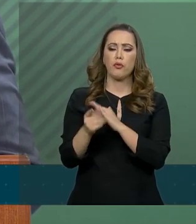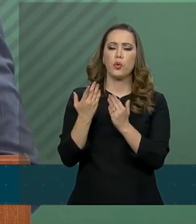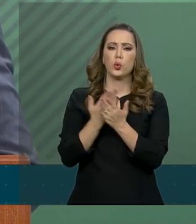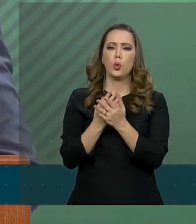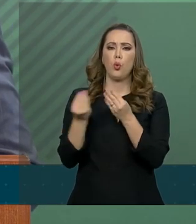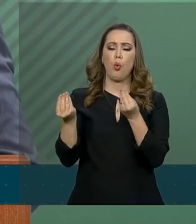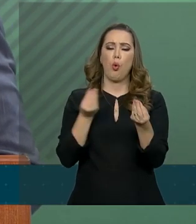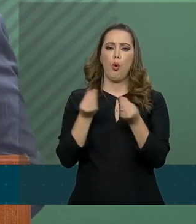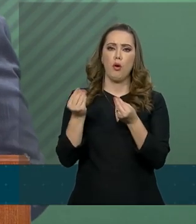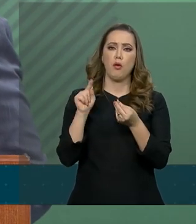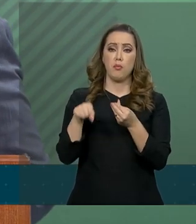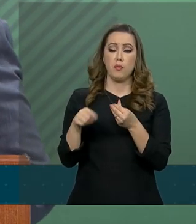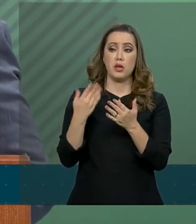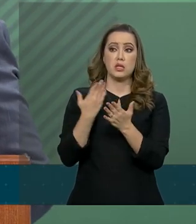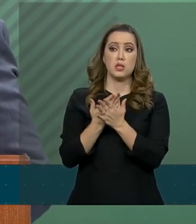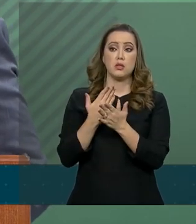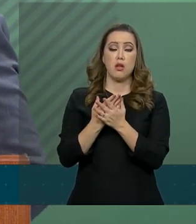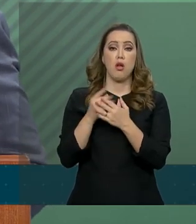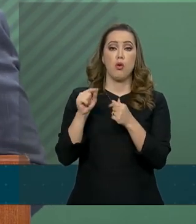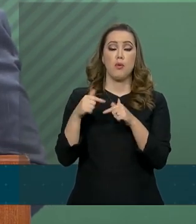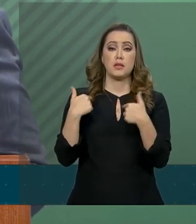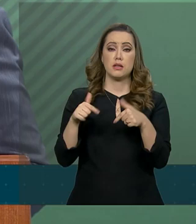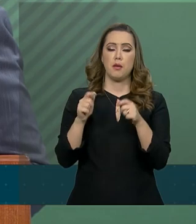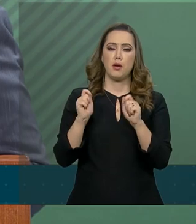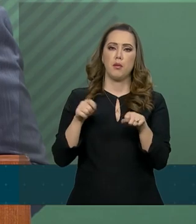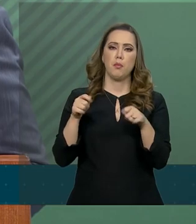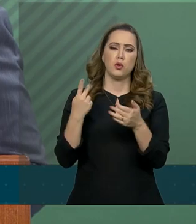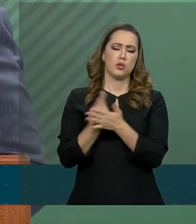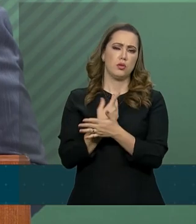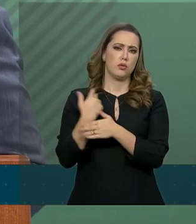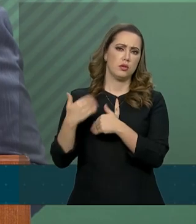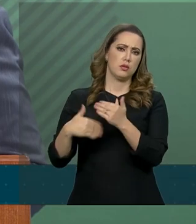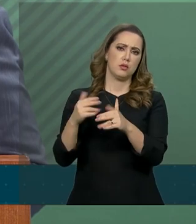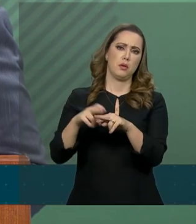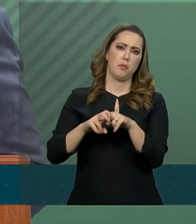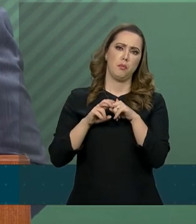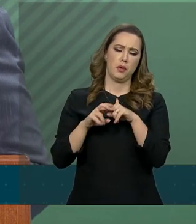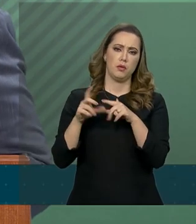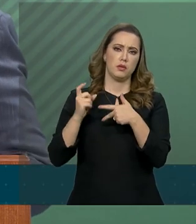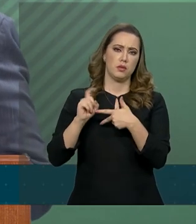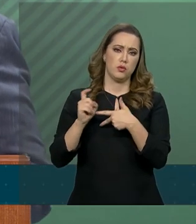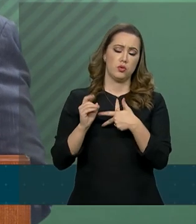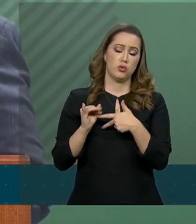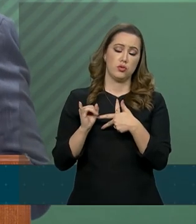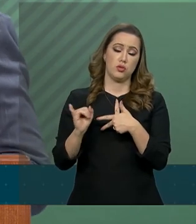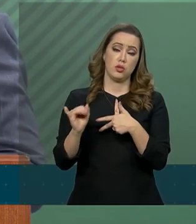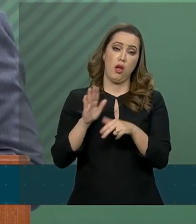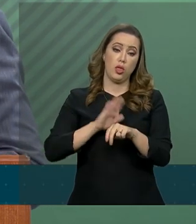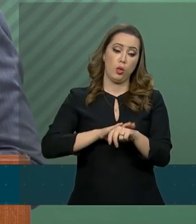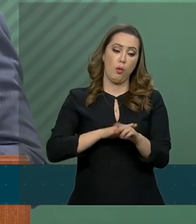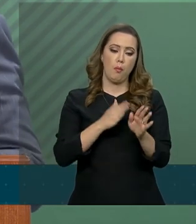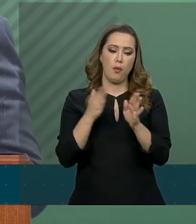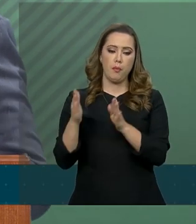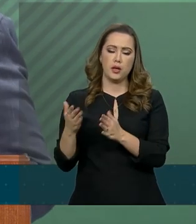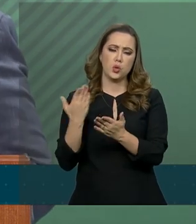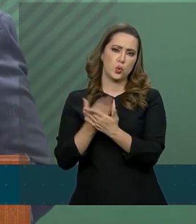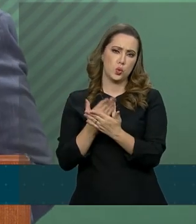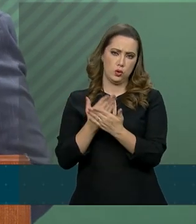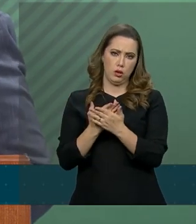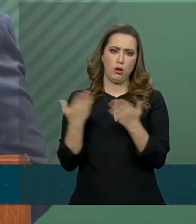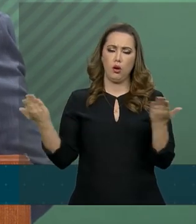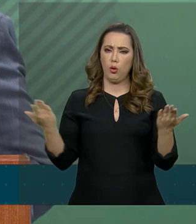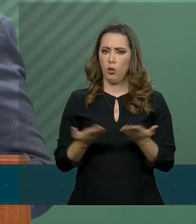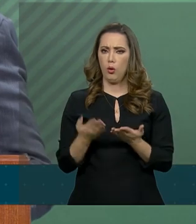se esse tipo de ação será desencadeada pelo Poder Executivo. Então, no momento, está sob estudo